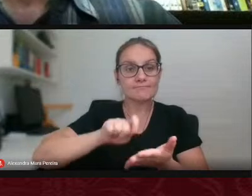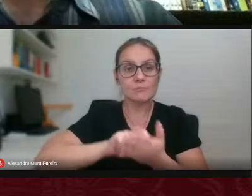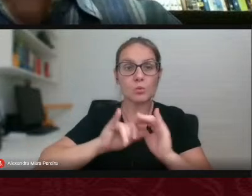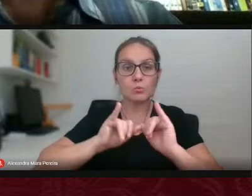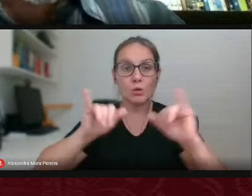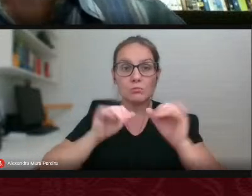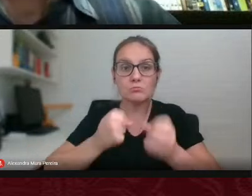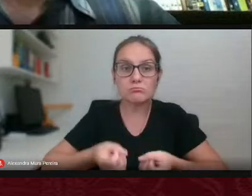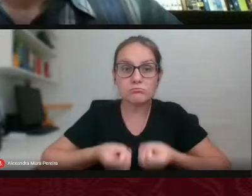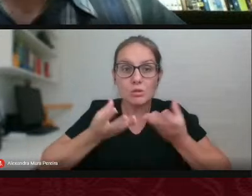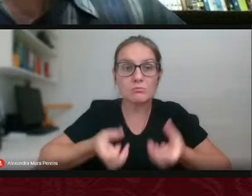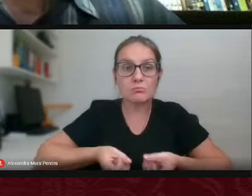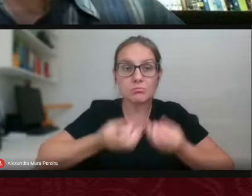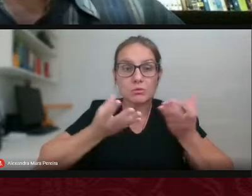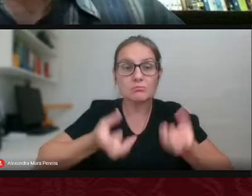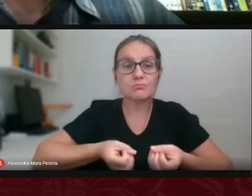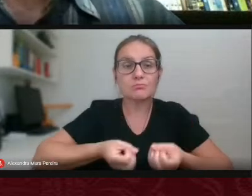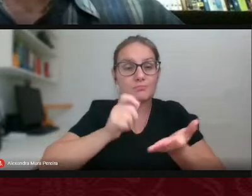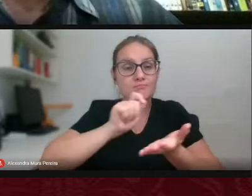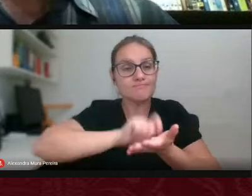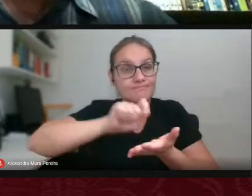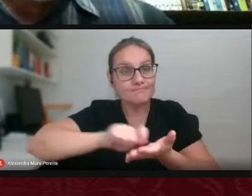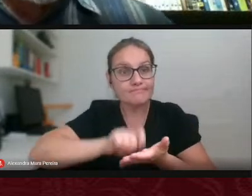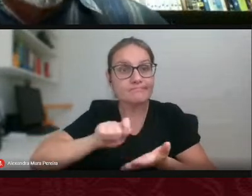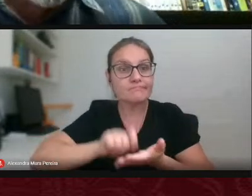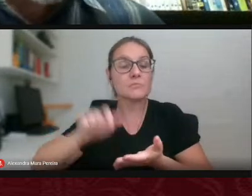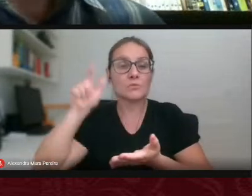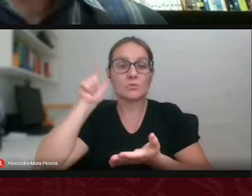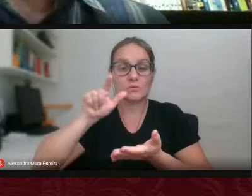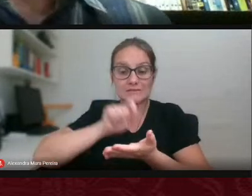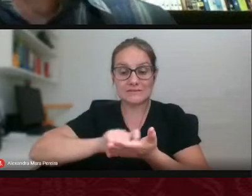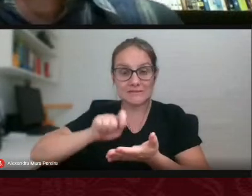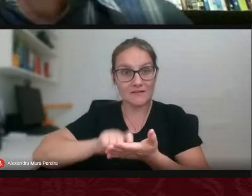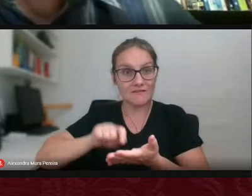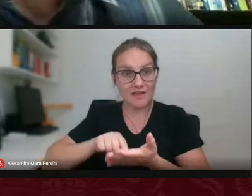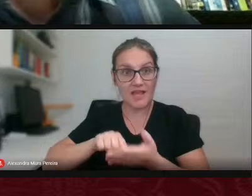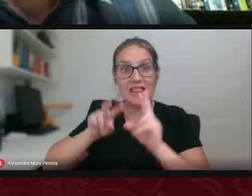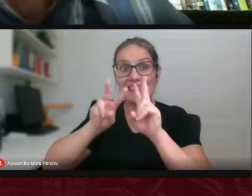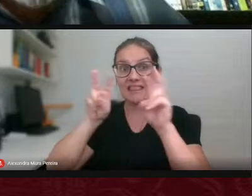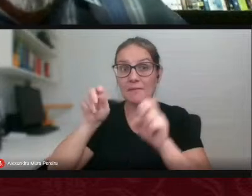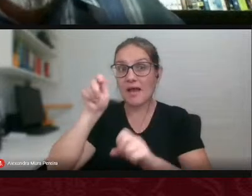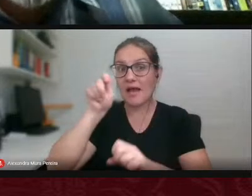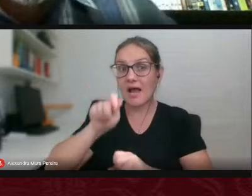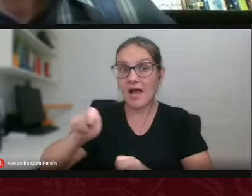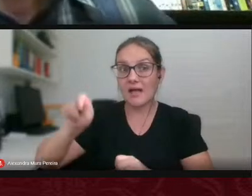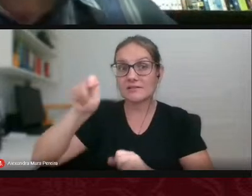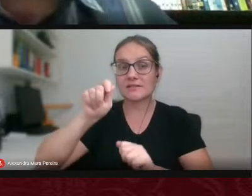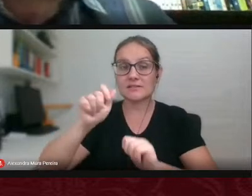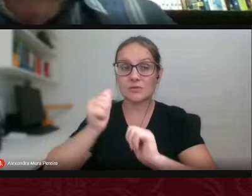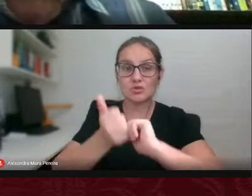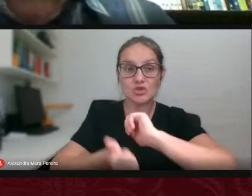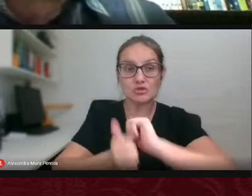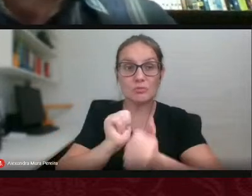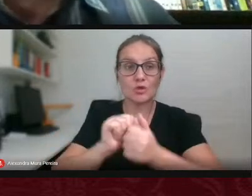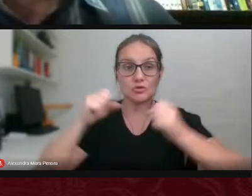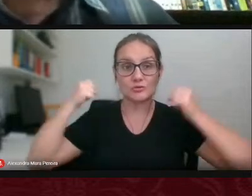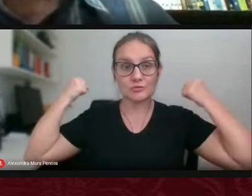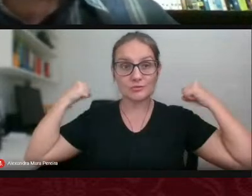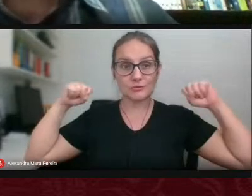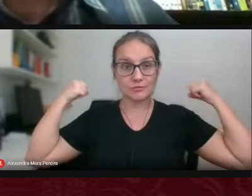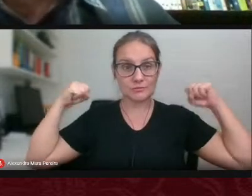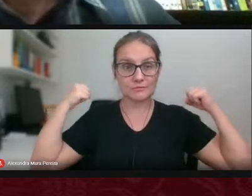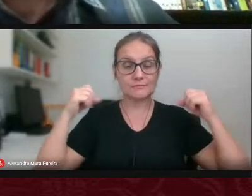preciosas para que a gente pudesse escrever a respeito da Associação Atlética Acadêmica de Educação Física